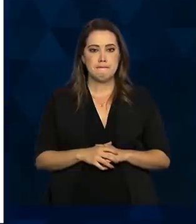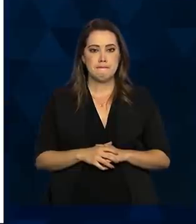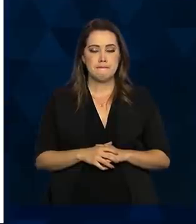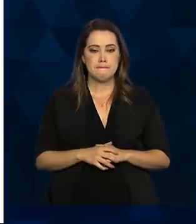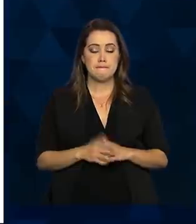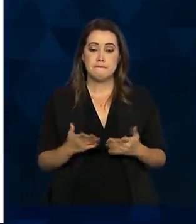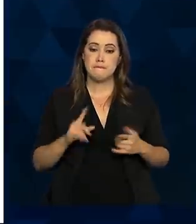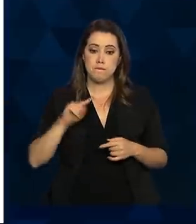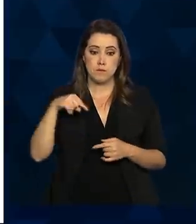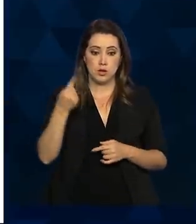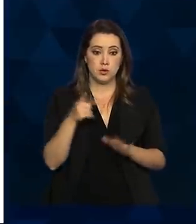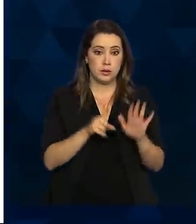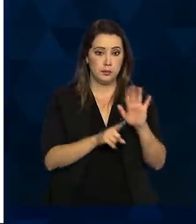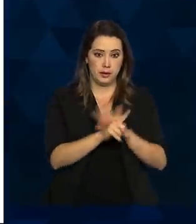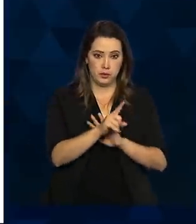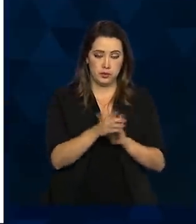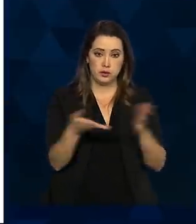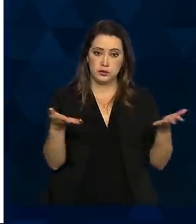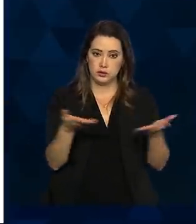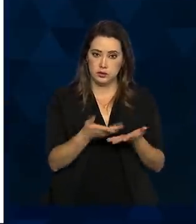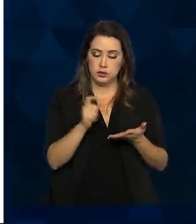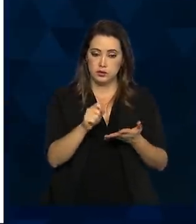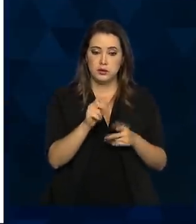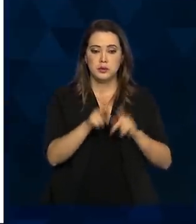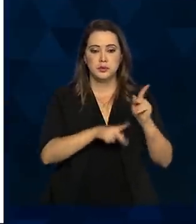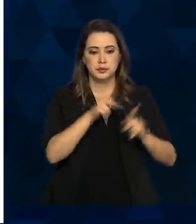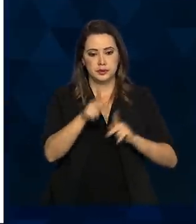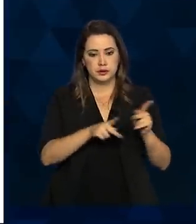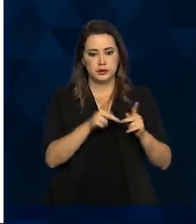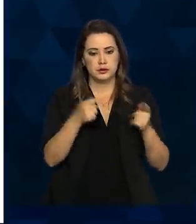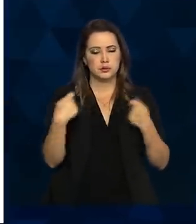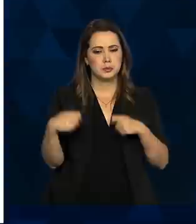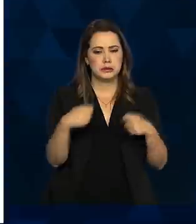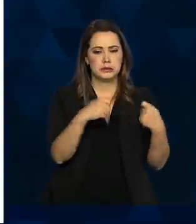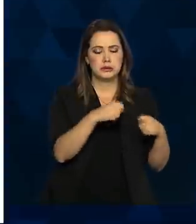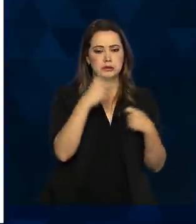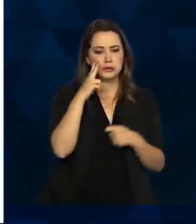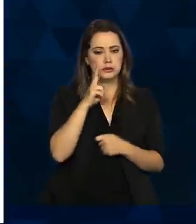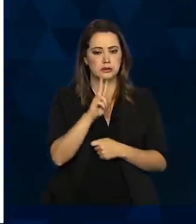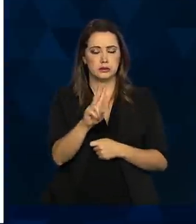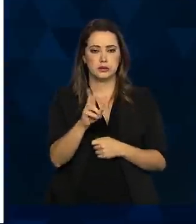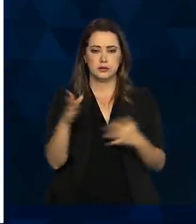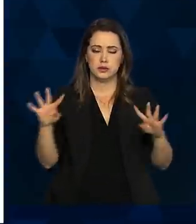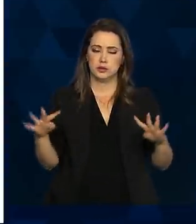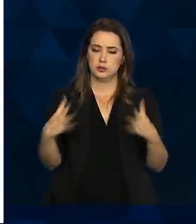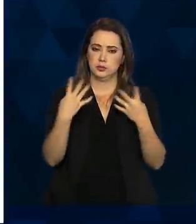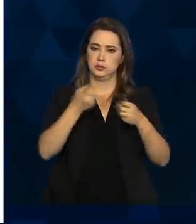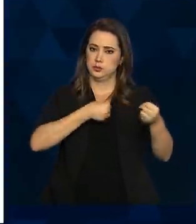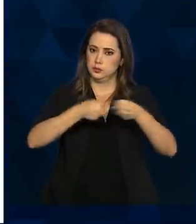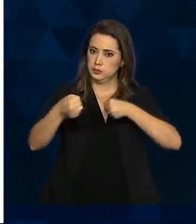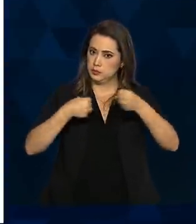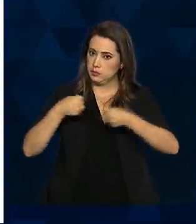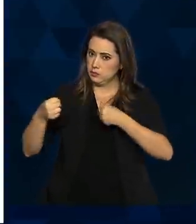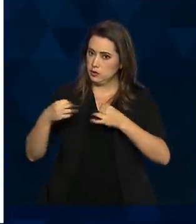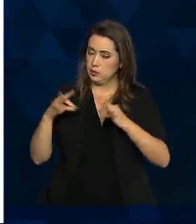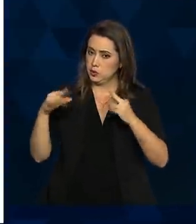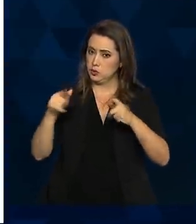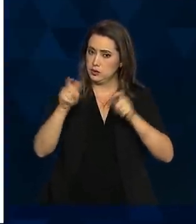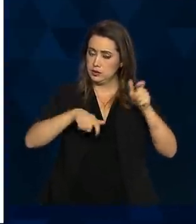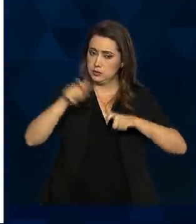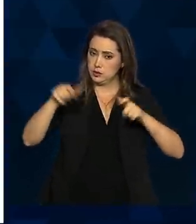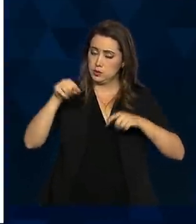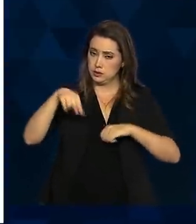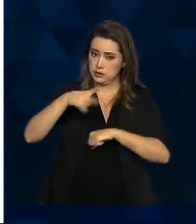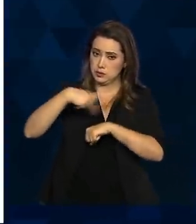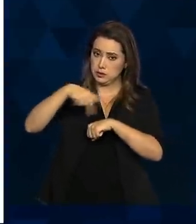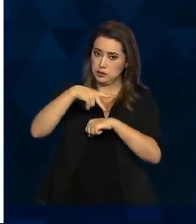A próxima pergunta, que talvez seja para a população que assiste essa coletiva, mas para todas as pessoas nesse